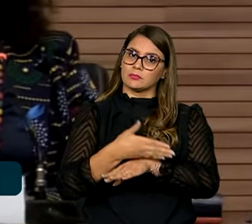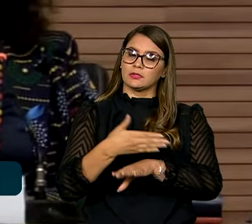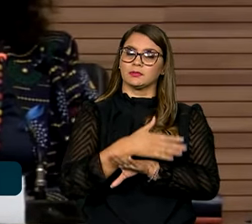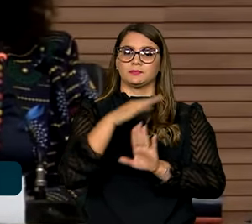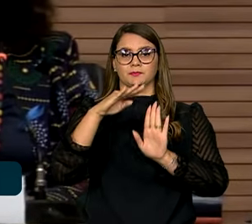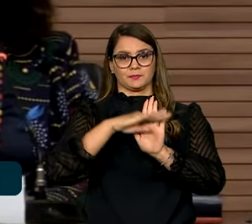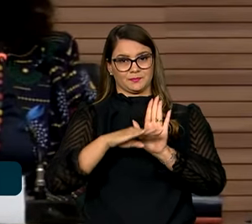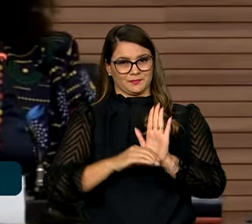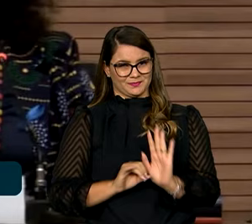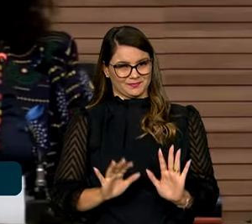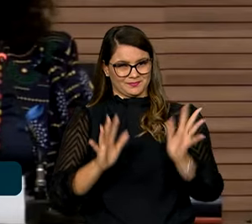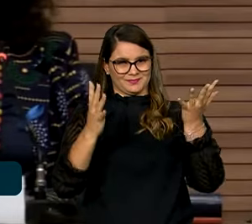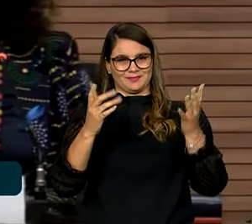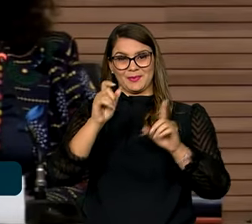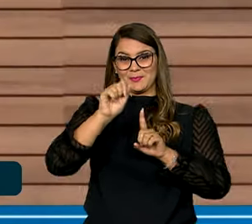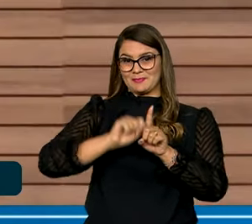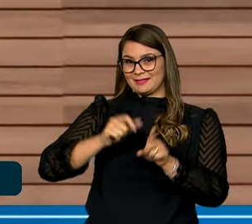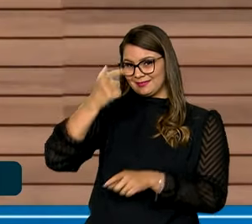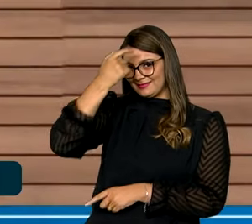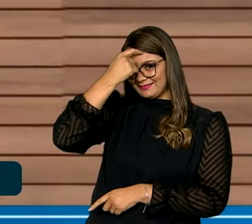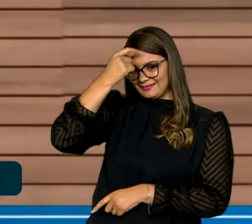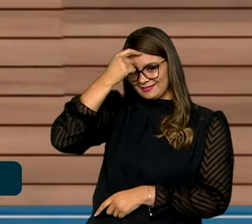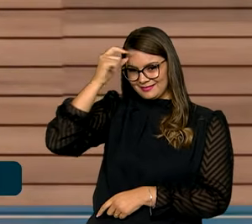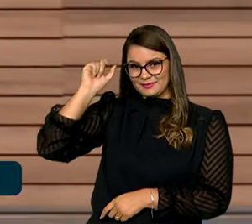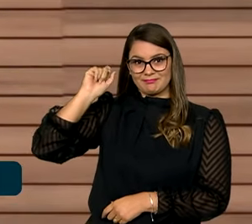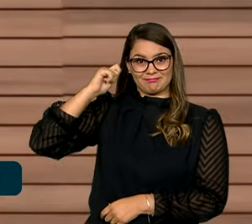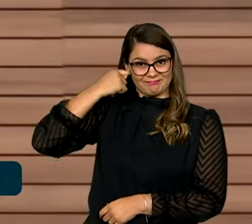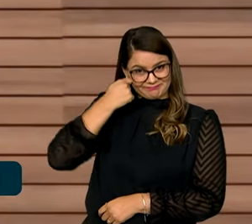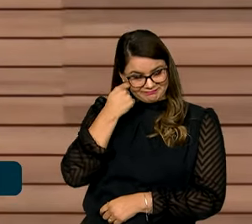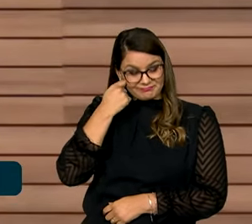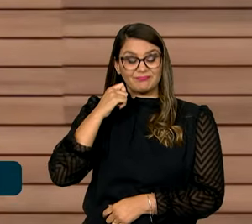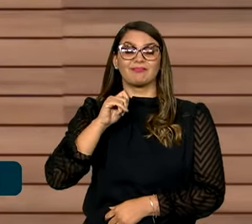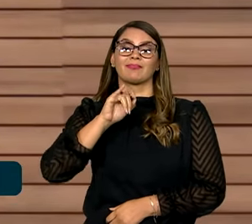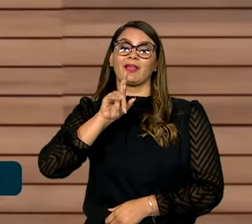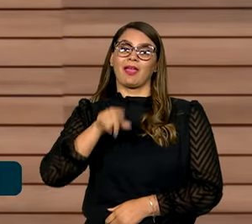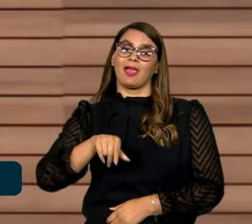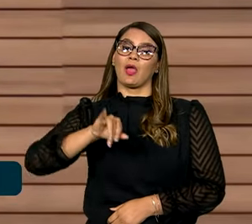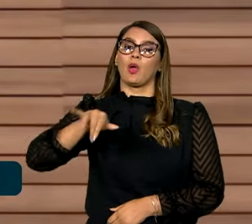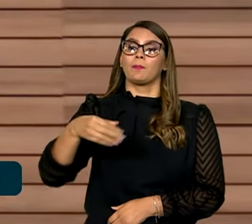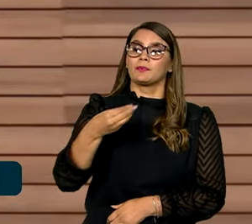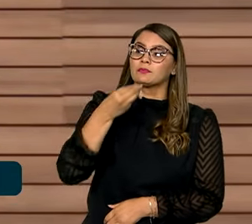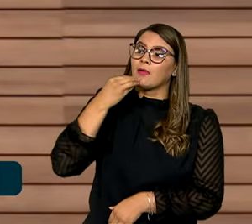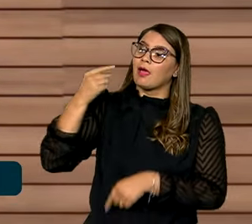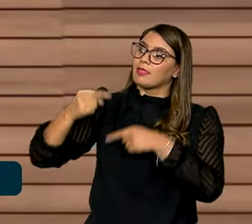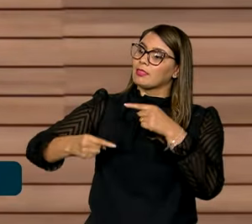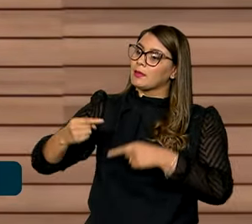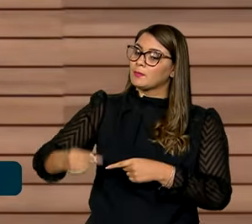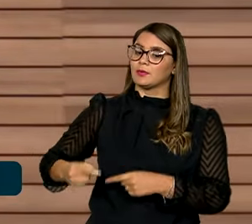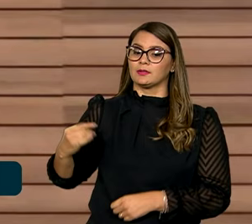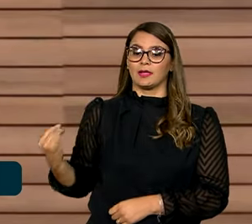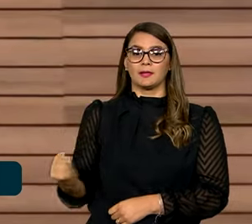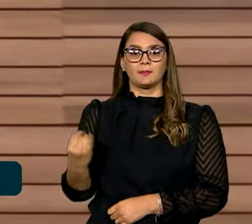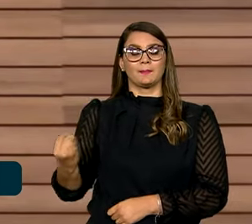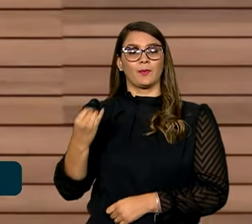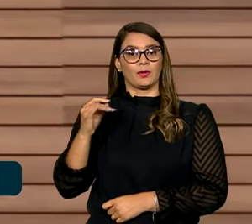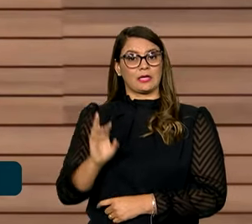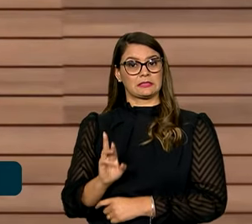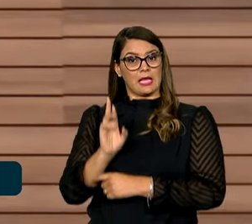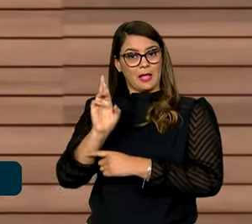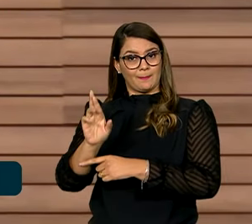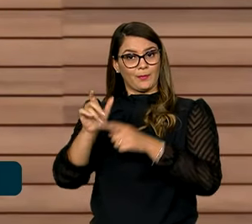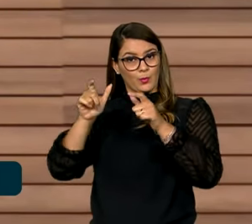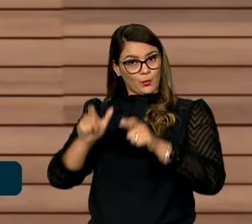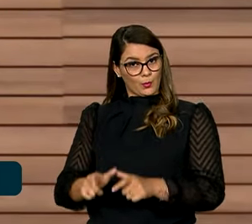celebra o mês da consciência negra. Foi a oportunidade para debater a importância da representatividade nos